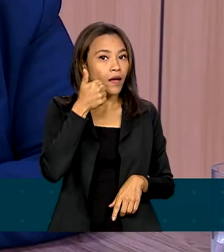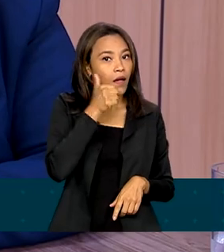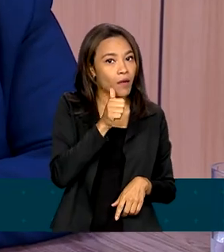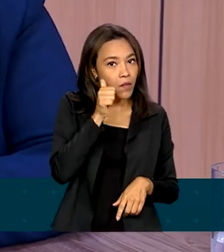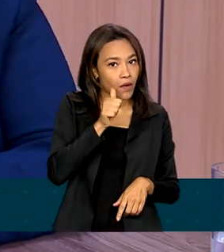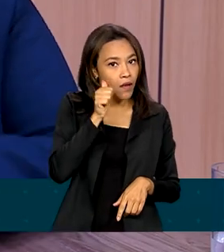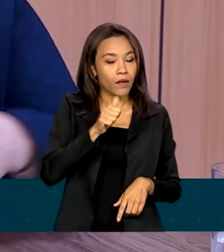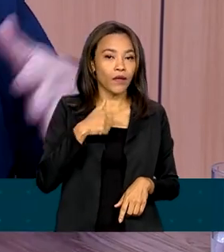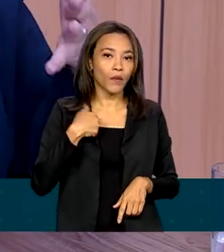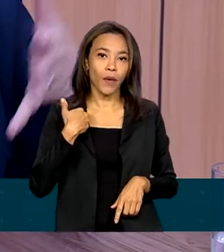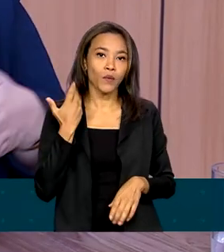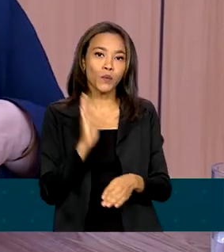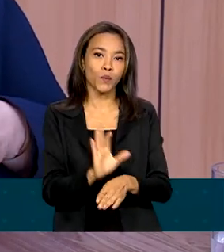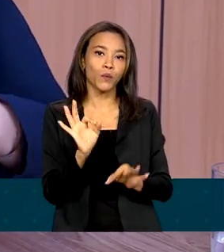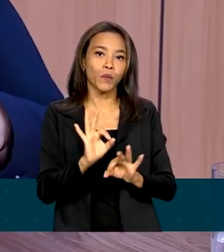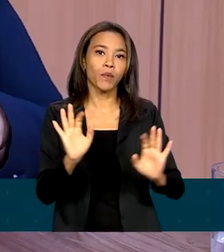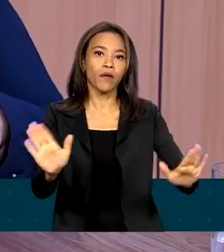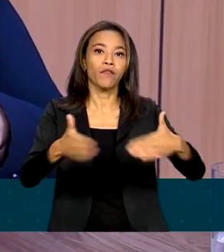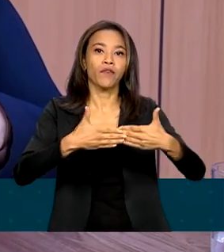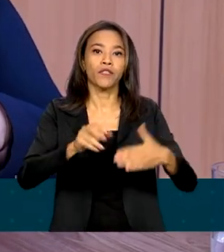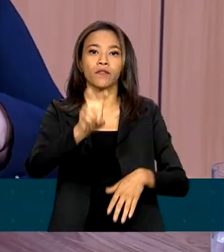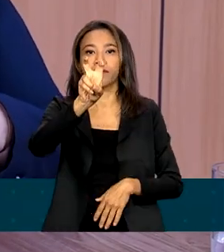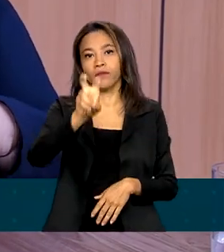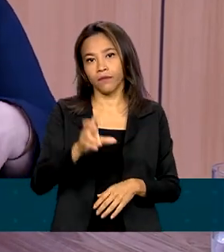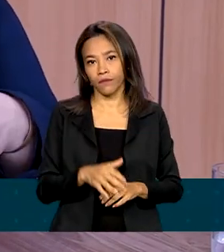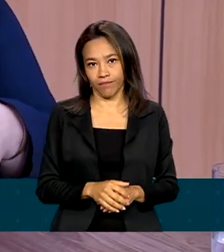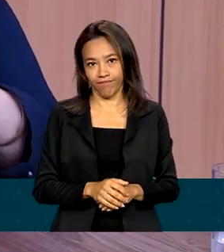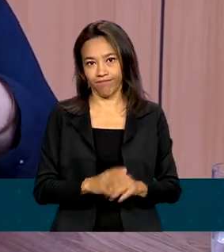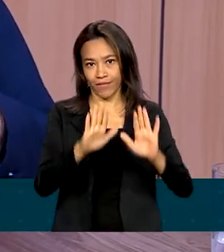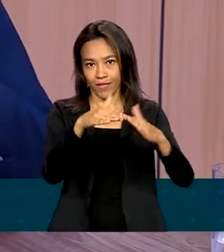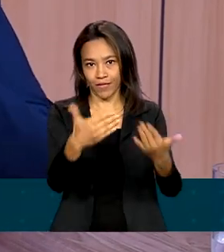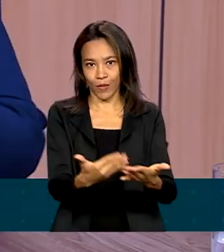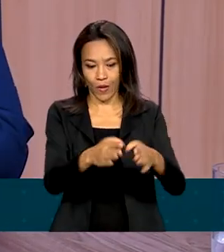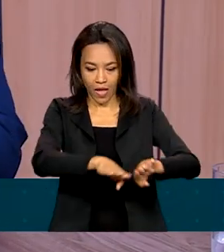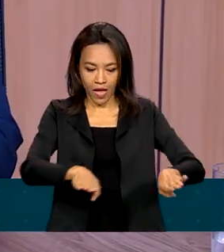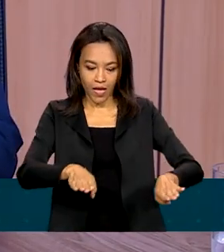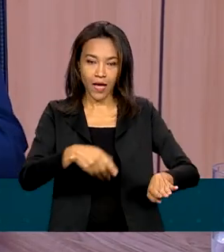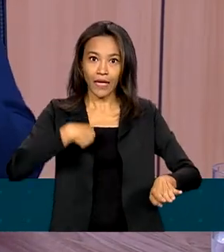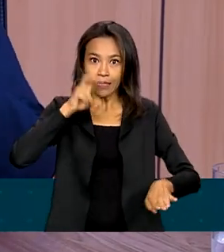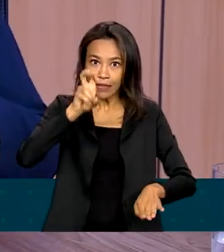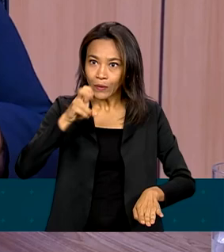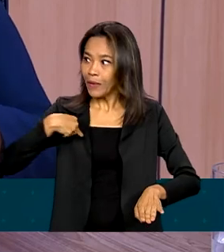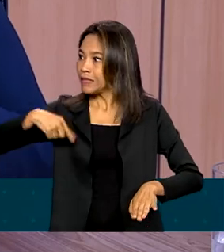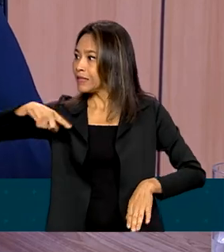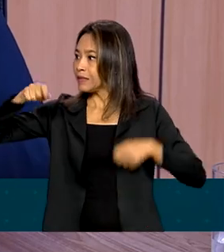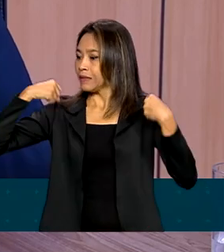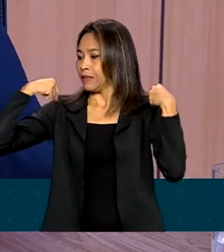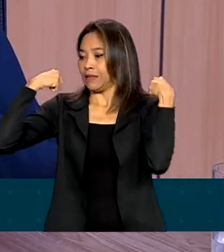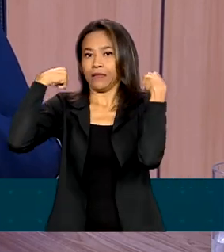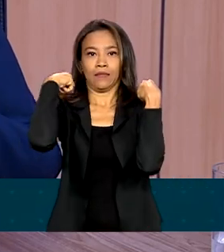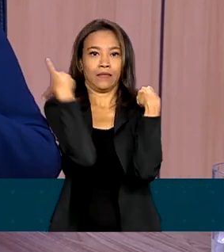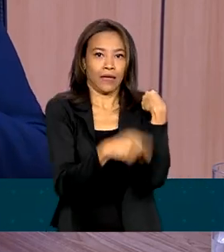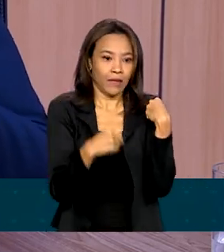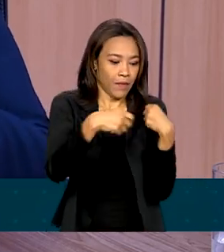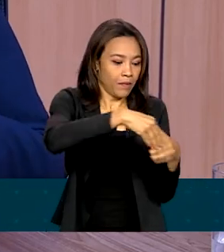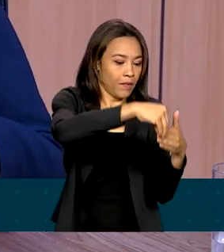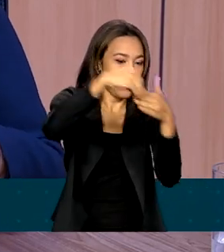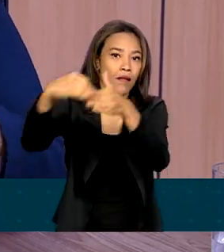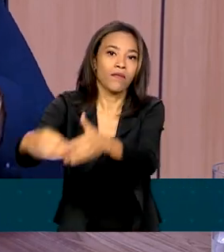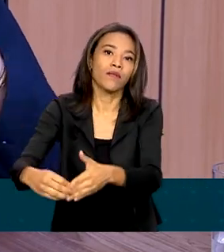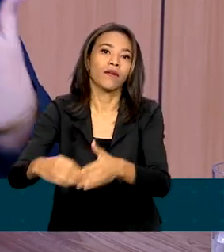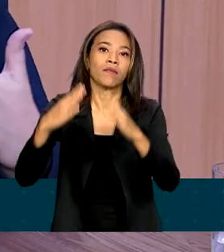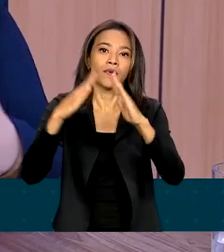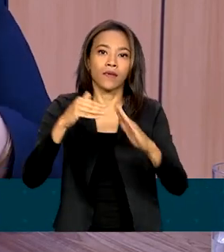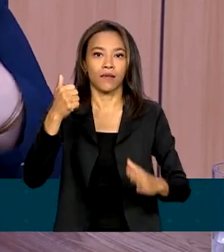vezes, porque a creche fecha cinco horas. A mulher tem que cinco horas sair do trabalho e pegar a criança na creche. Então,